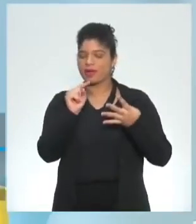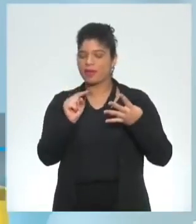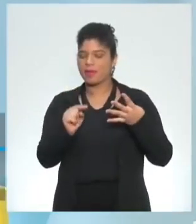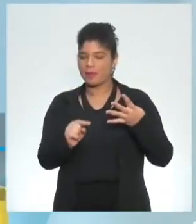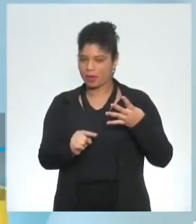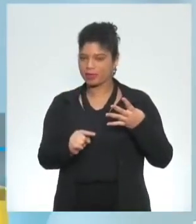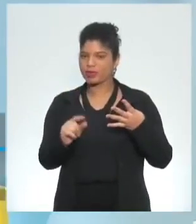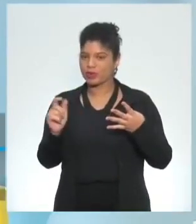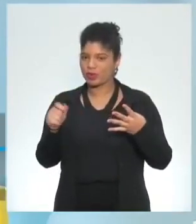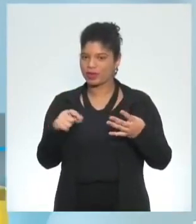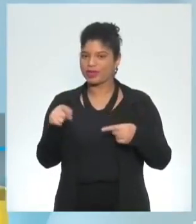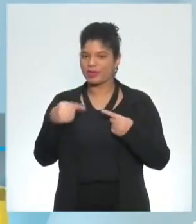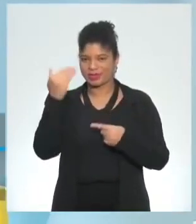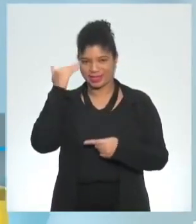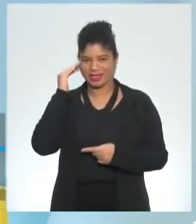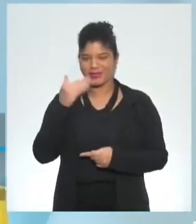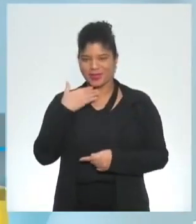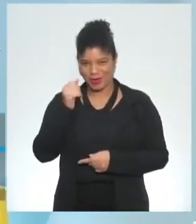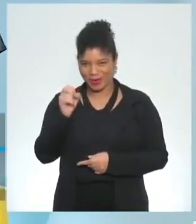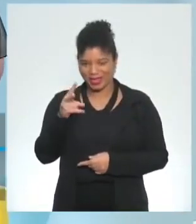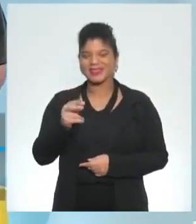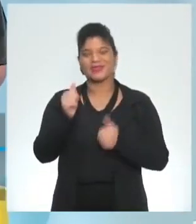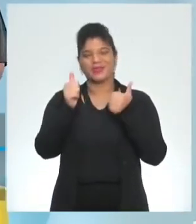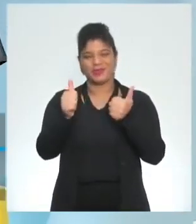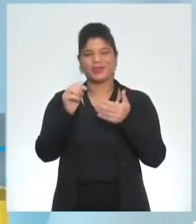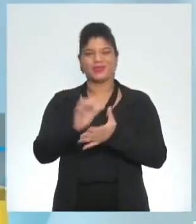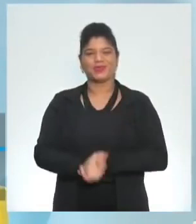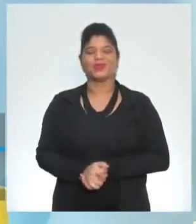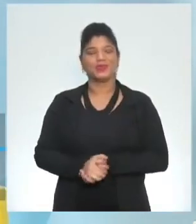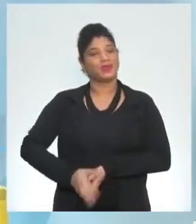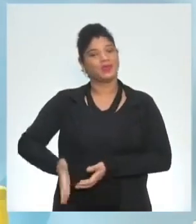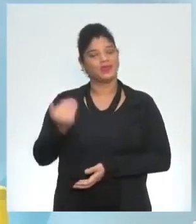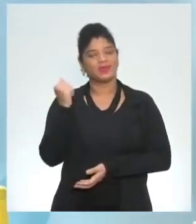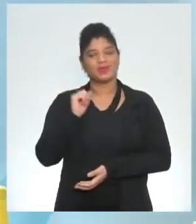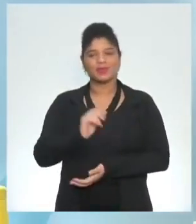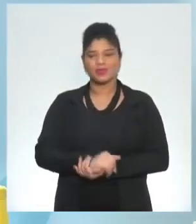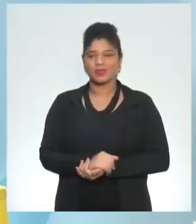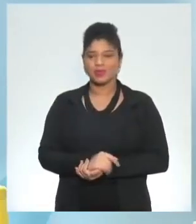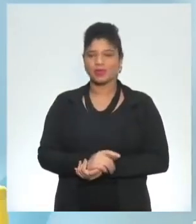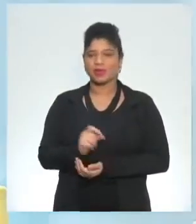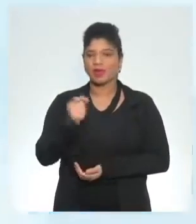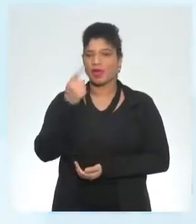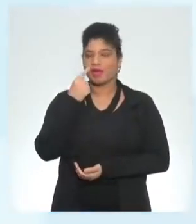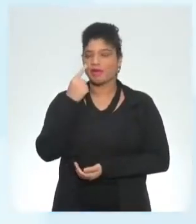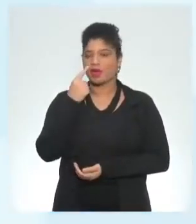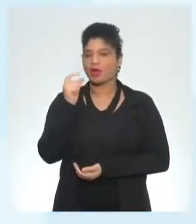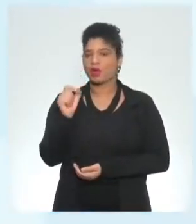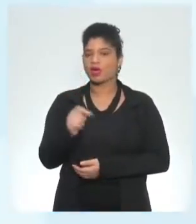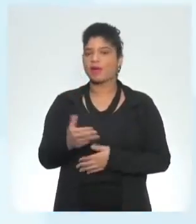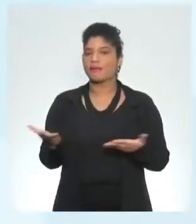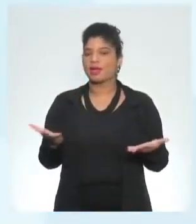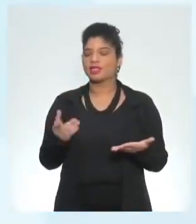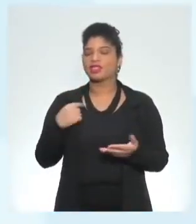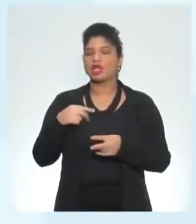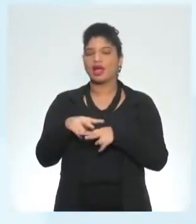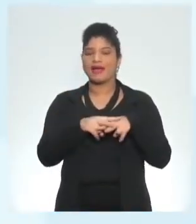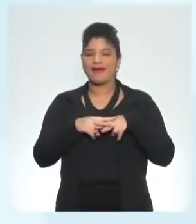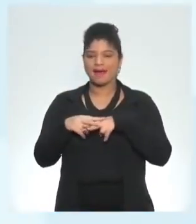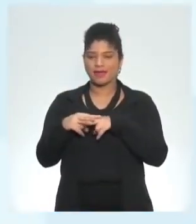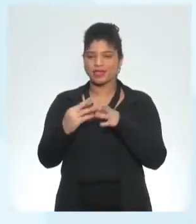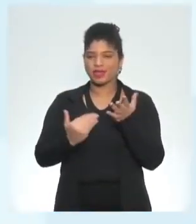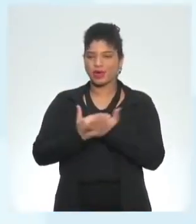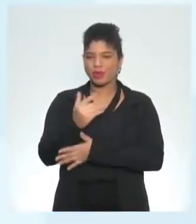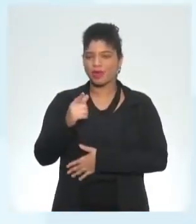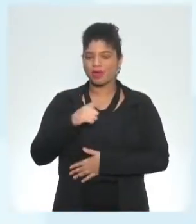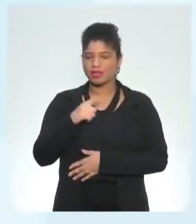carinho e falar um pouquinho belezinha então vamos lá pra frente falando aí do simple present vamos começar com essa revisão aqui e a gente tem